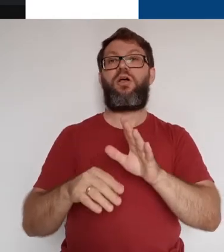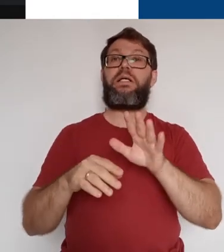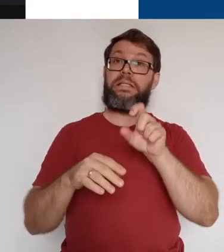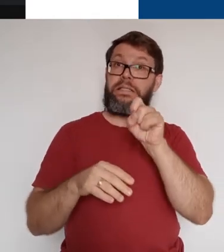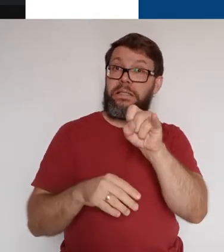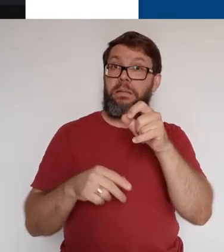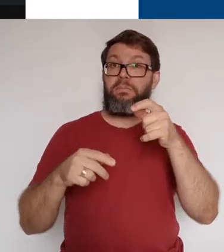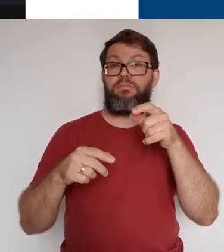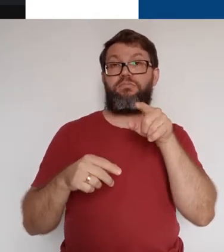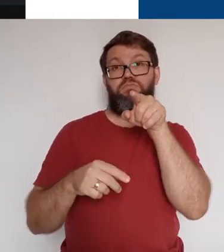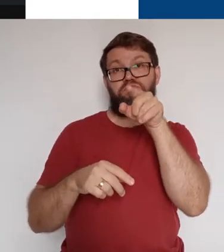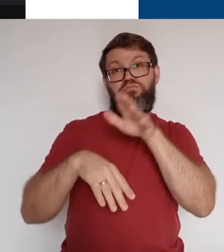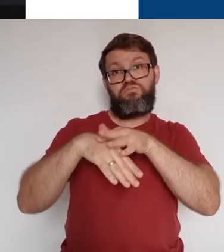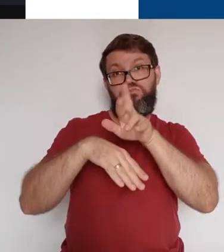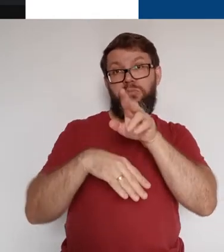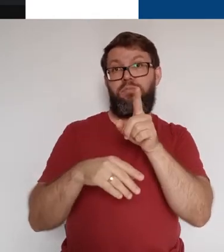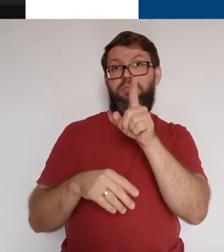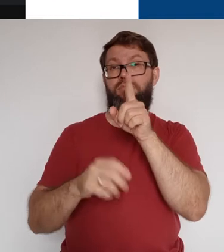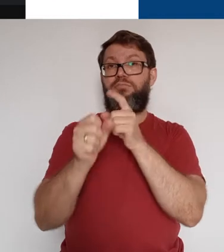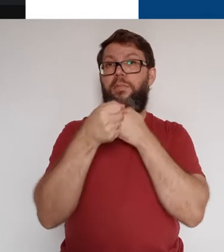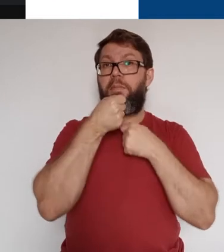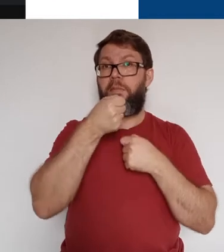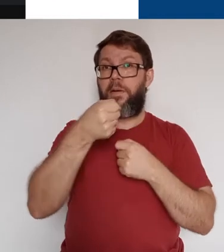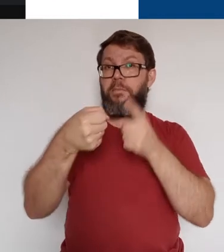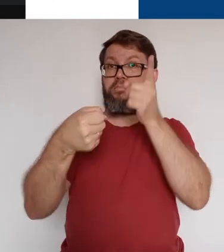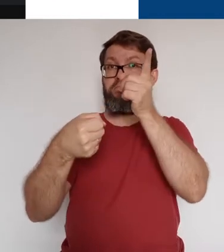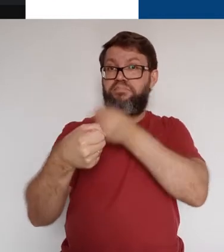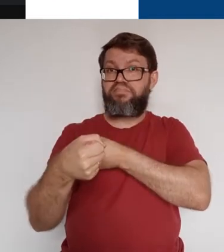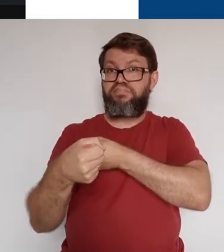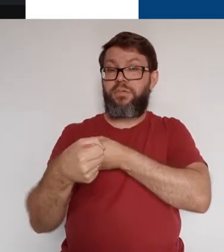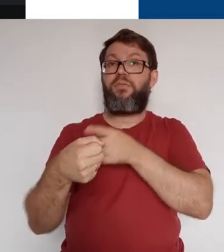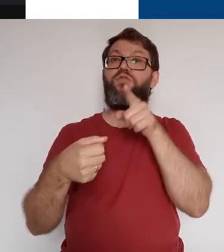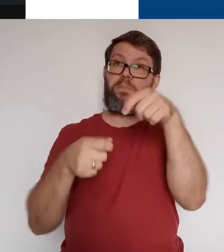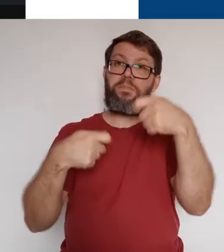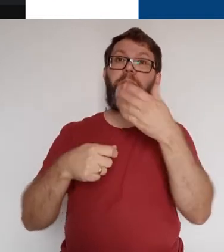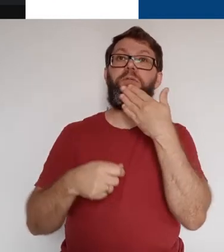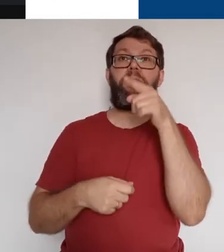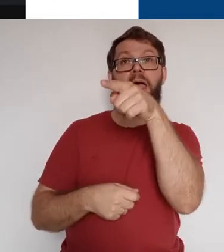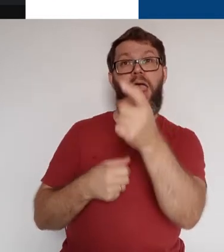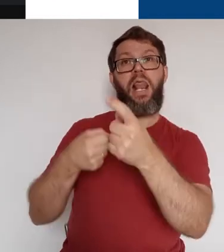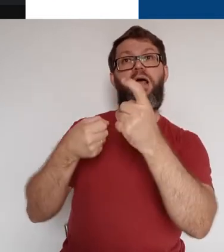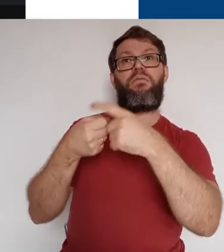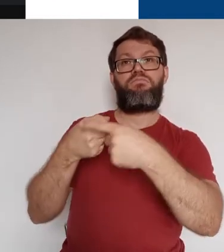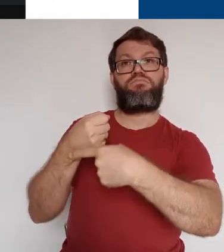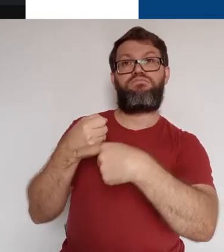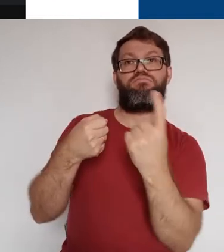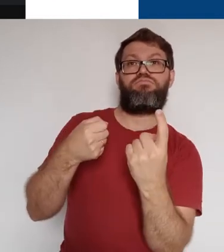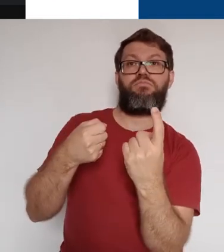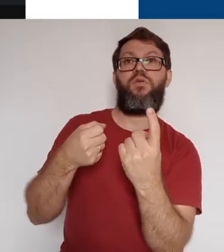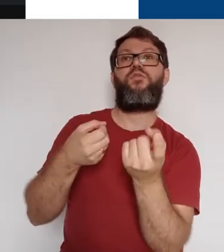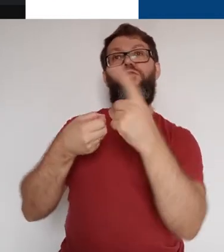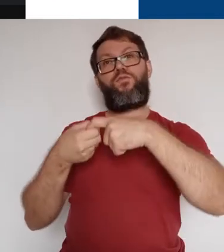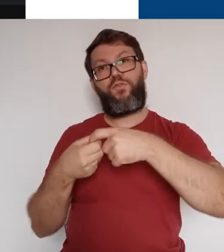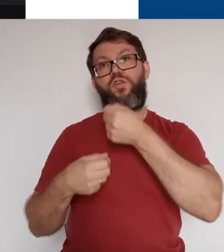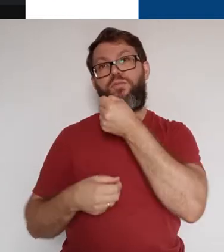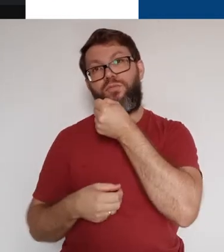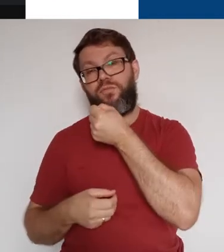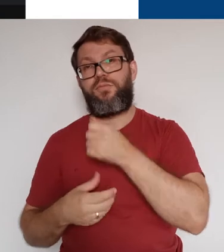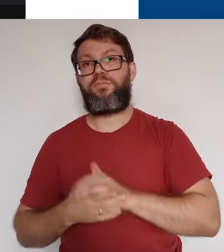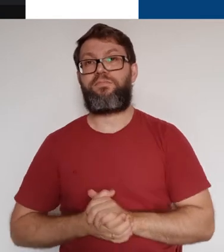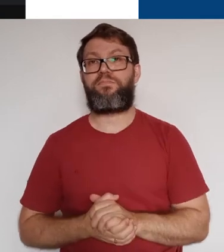então se você silenciar alguém, é preciso pedir para essa pessoa que reative o próprio microfone. Ao lado da lista de